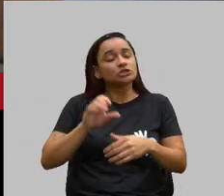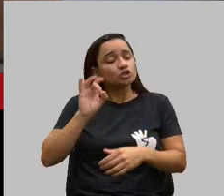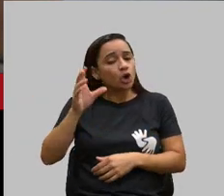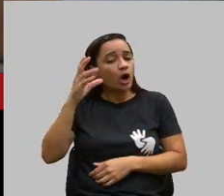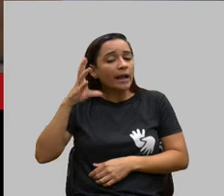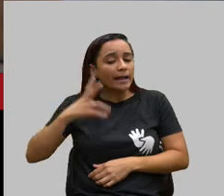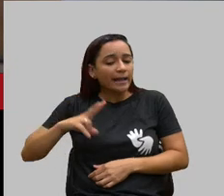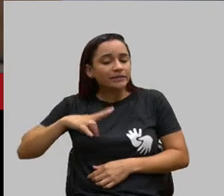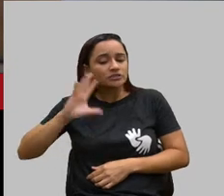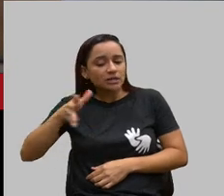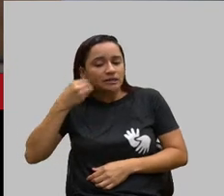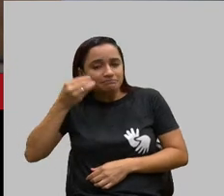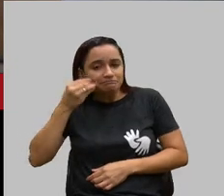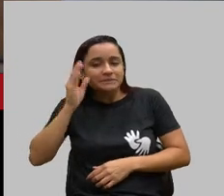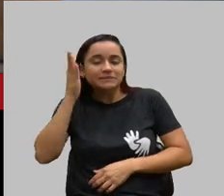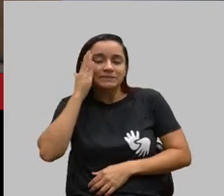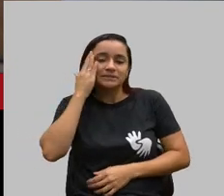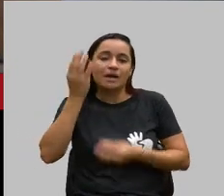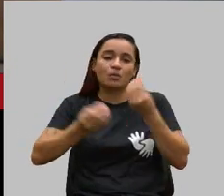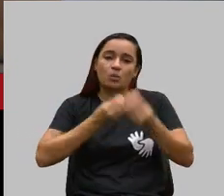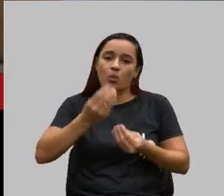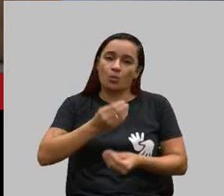O meu filho, até pouco tempo,